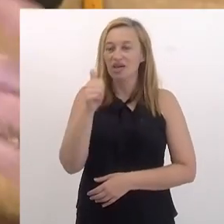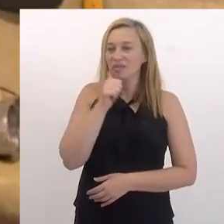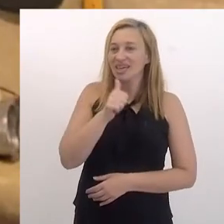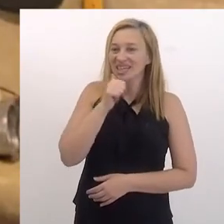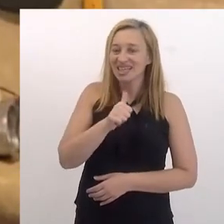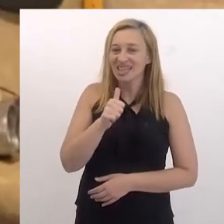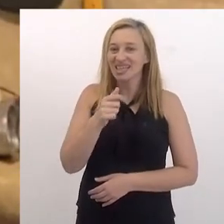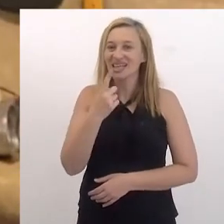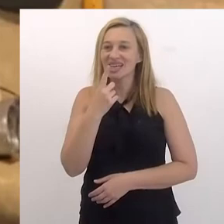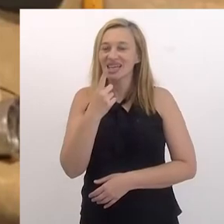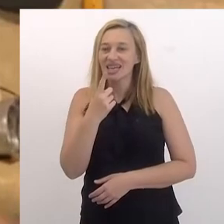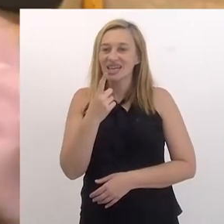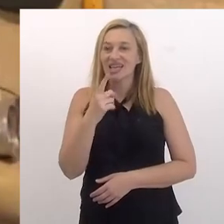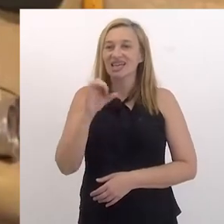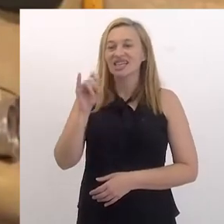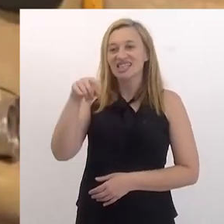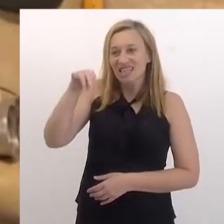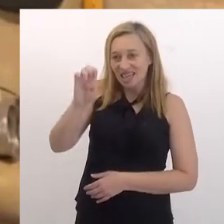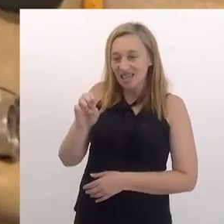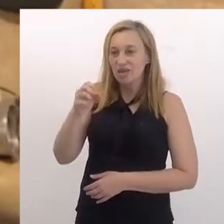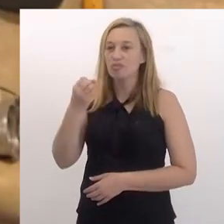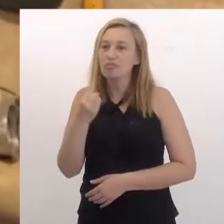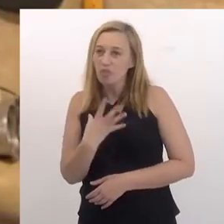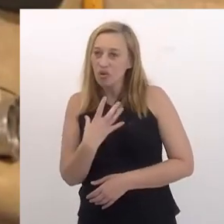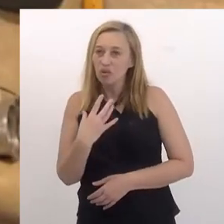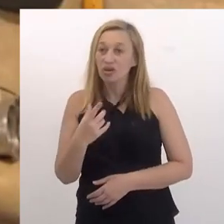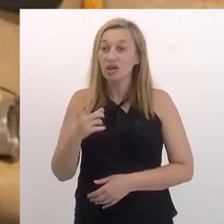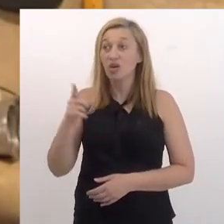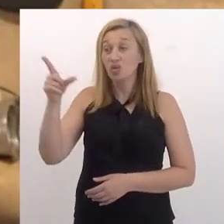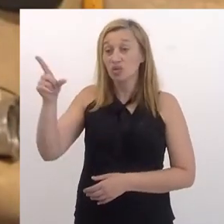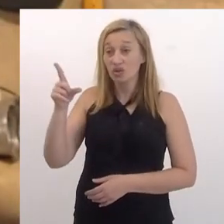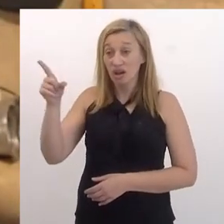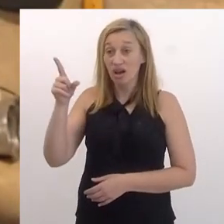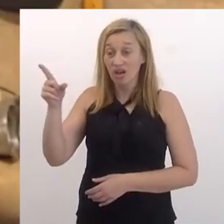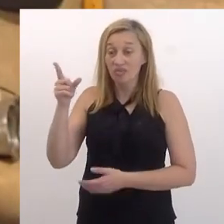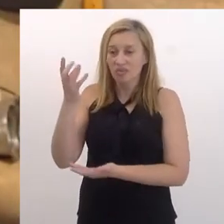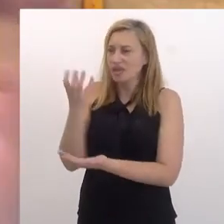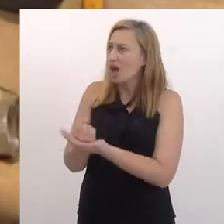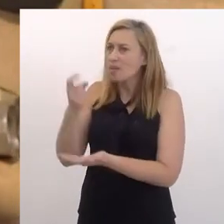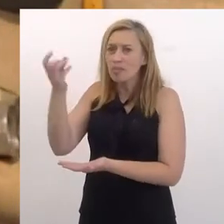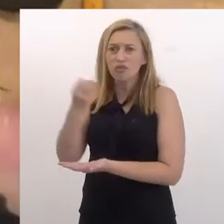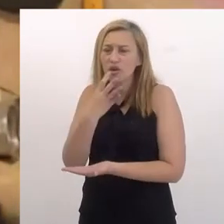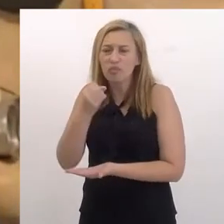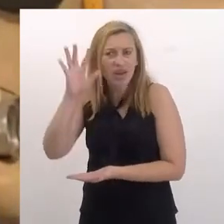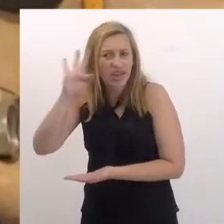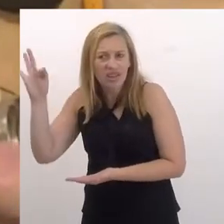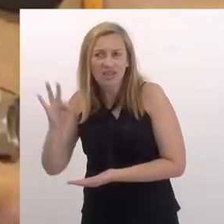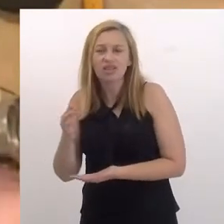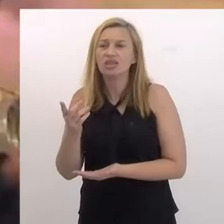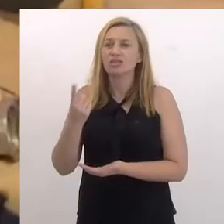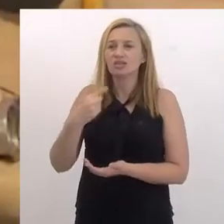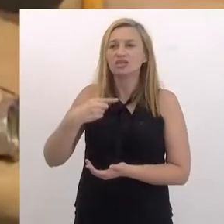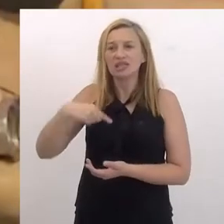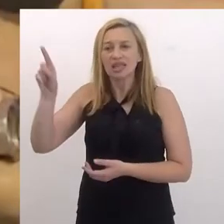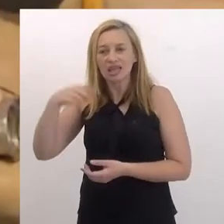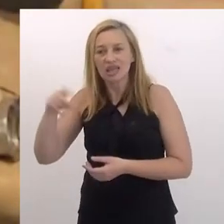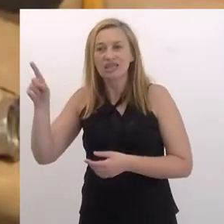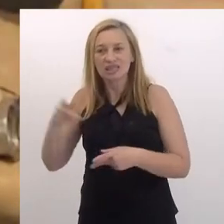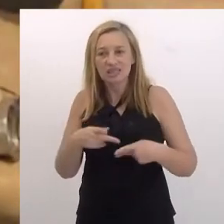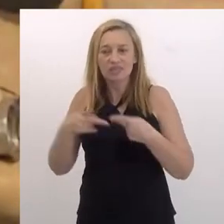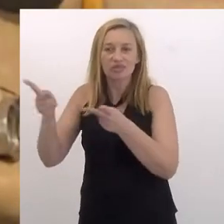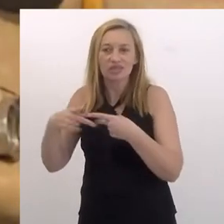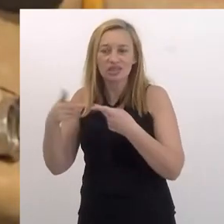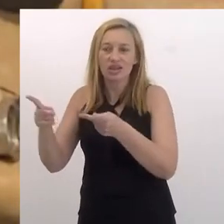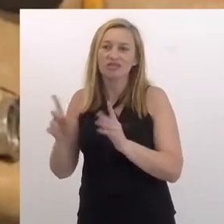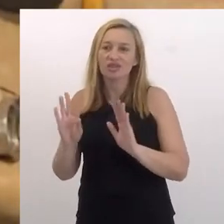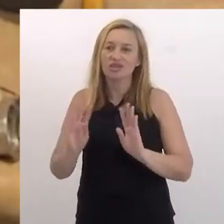Lata, Garota Sangue Bom, é hoje, Brasil Paz Swing, eu lancei o disco na França. E o disco foi indo muito bem, muito bem, toda hora eu ia para a França fazer